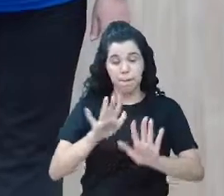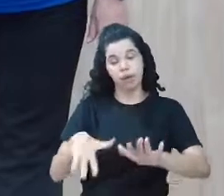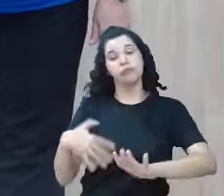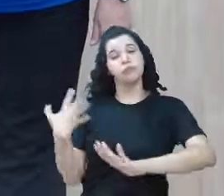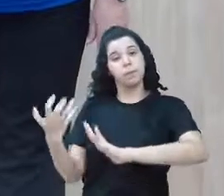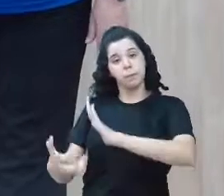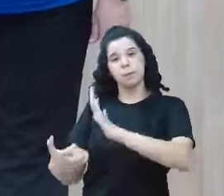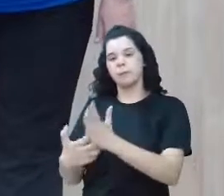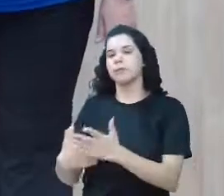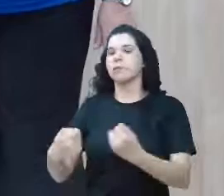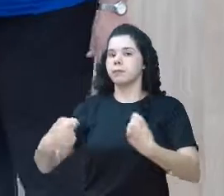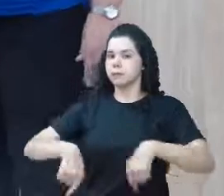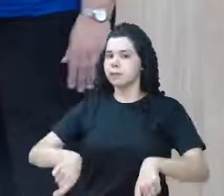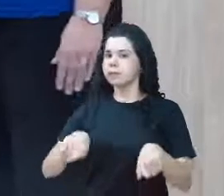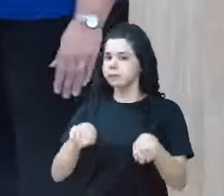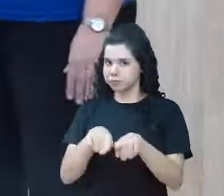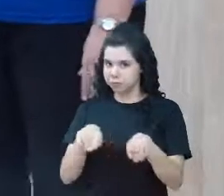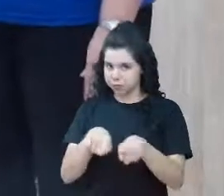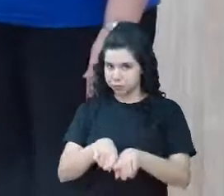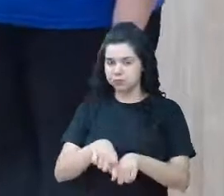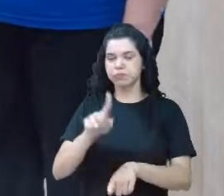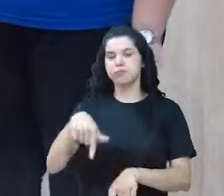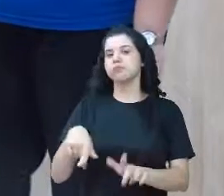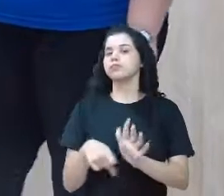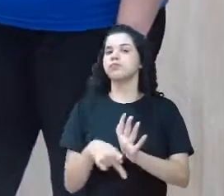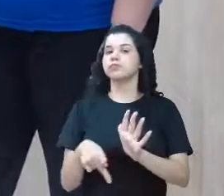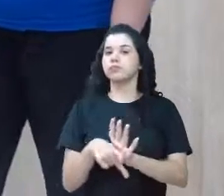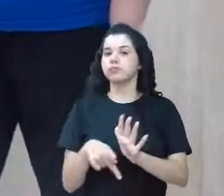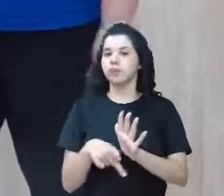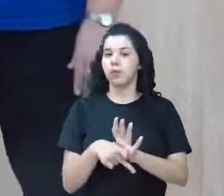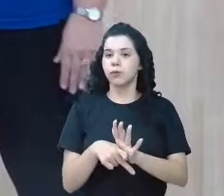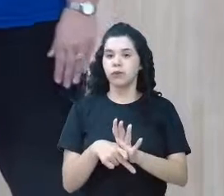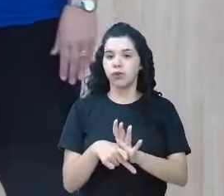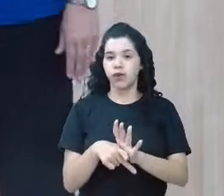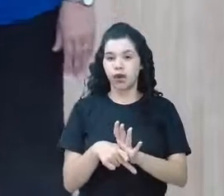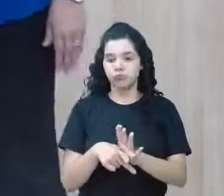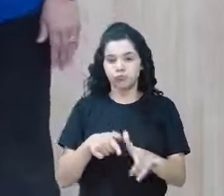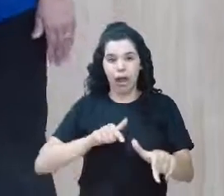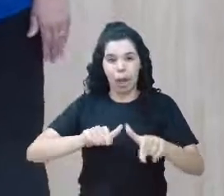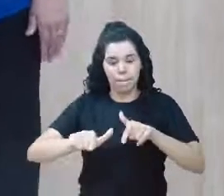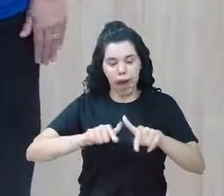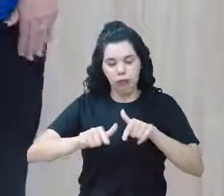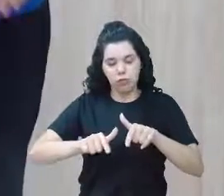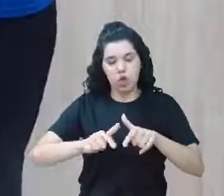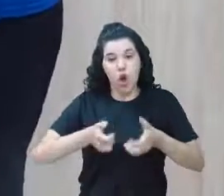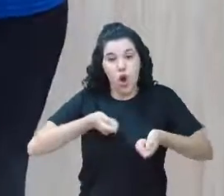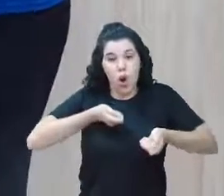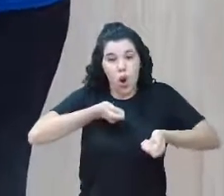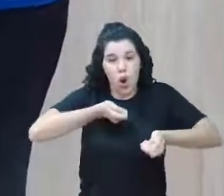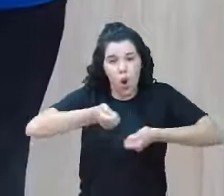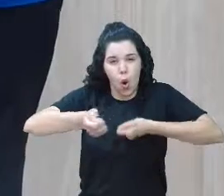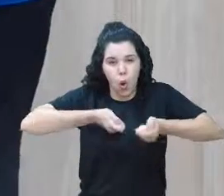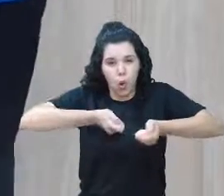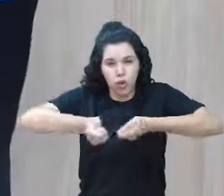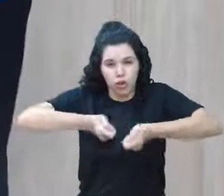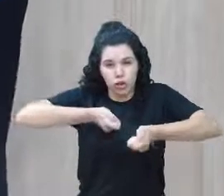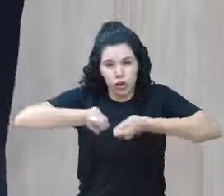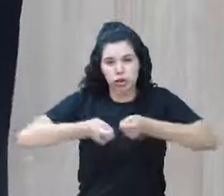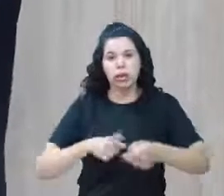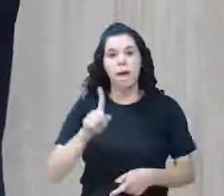também precisam ter. É uma atividade de controle de materiais. A parte da